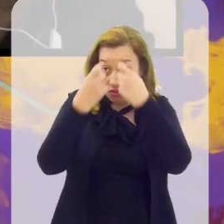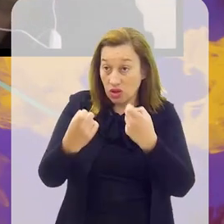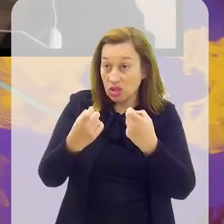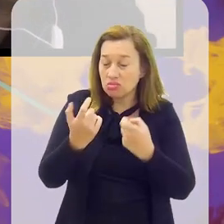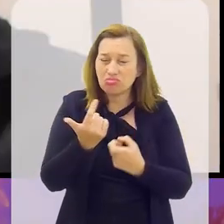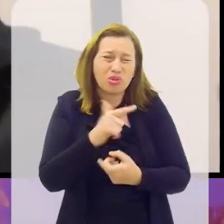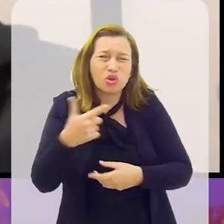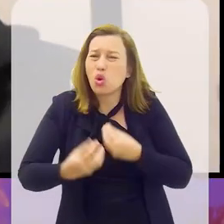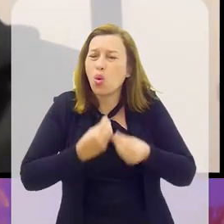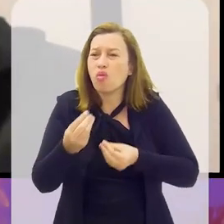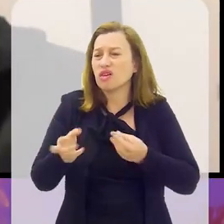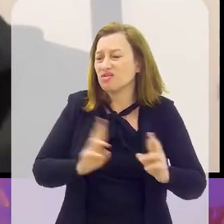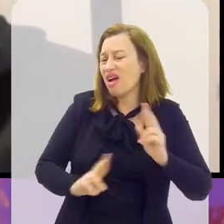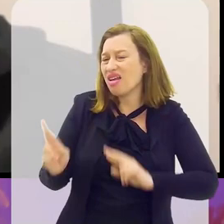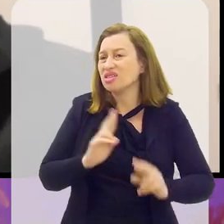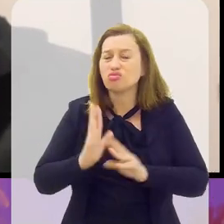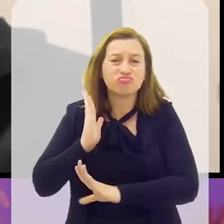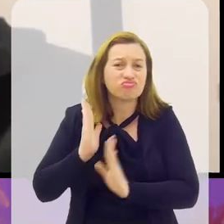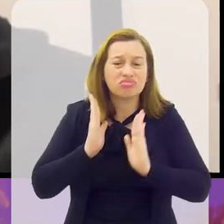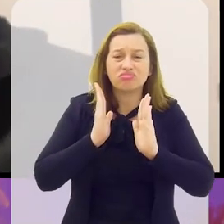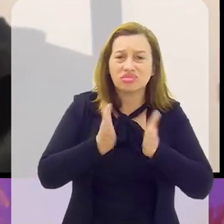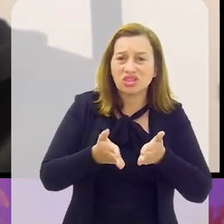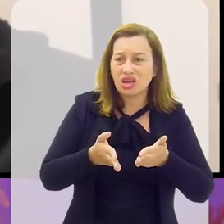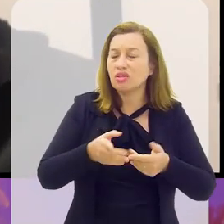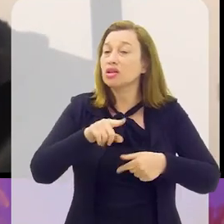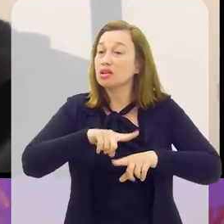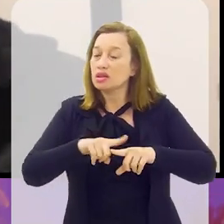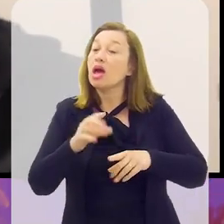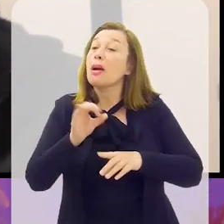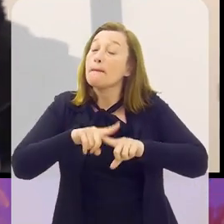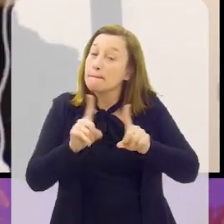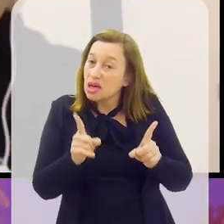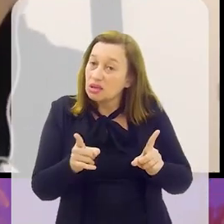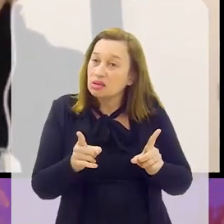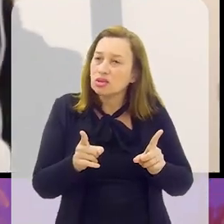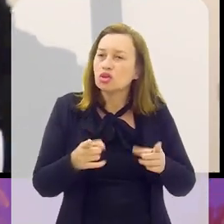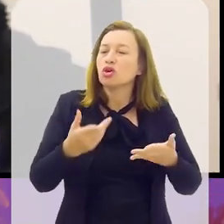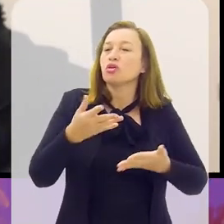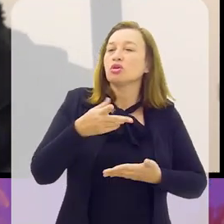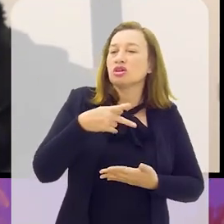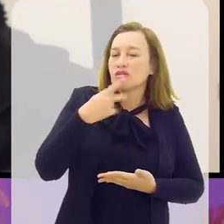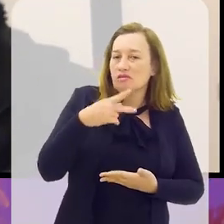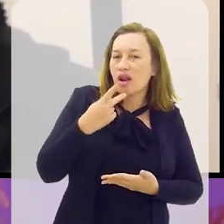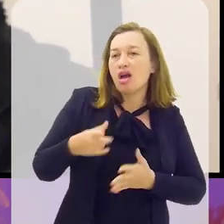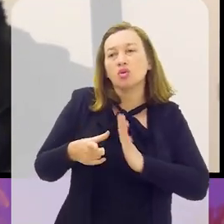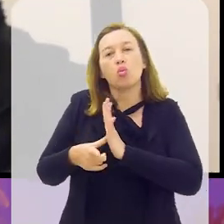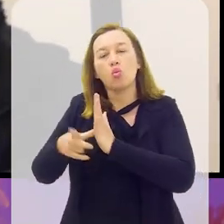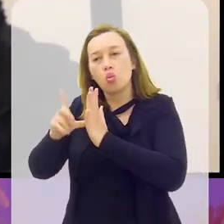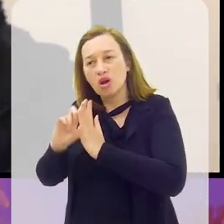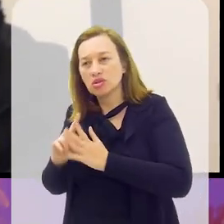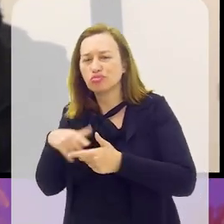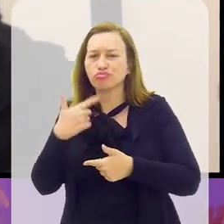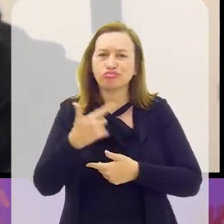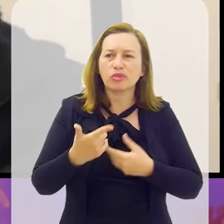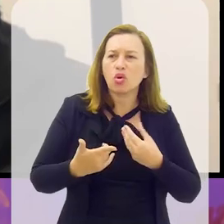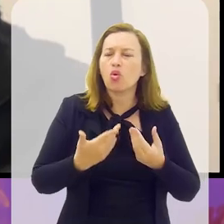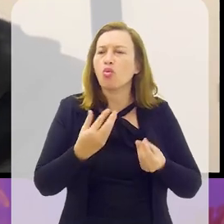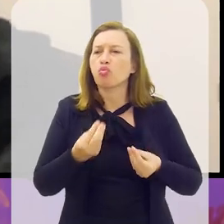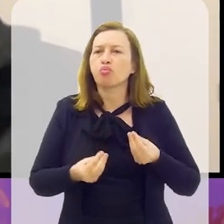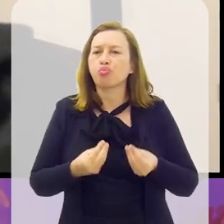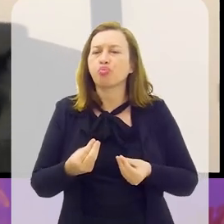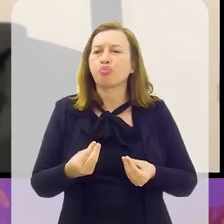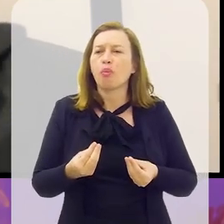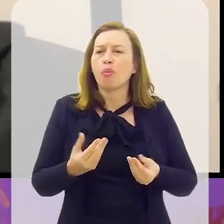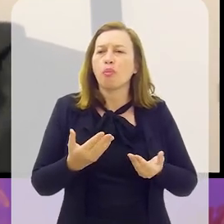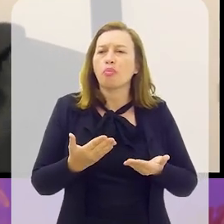fenômeno da violência. Então não dá para fazer essa relação tão direta assim. No entanto, como havia antecipado, né? Não